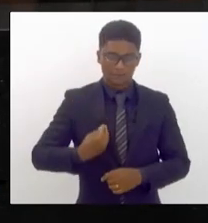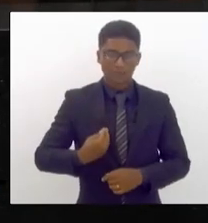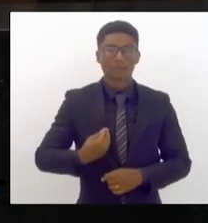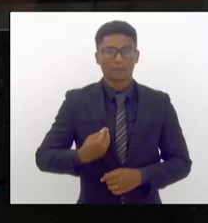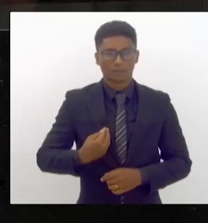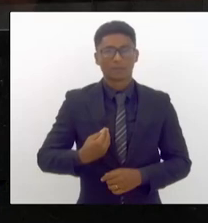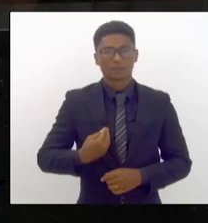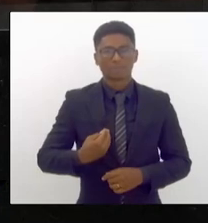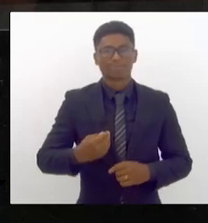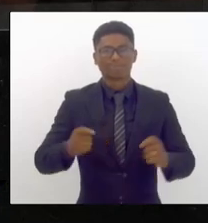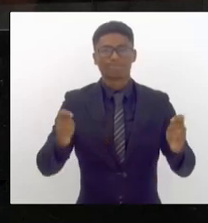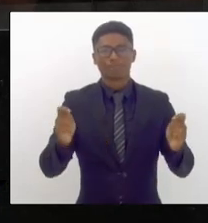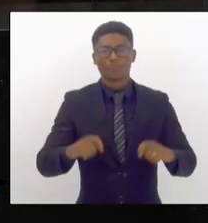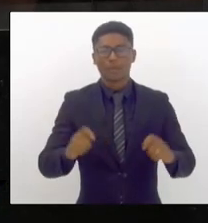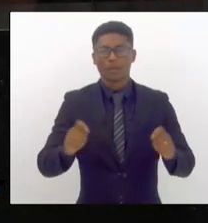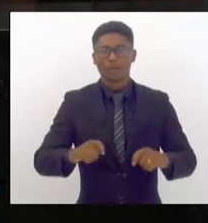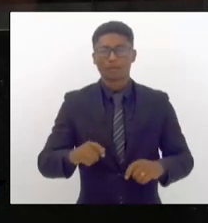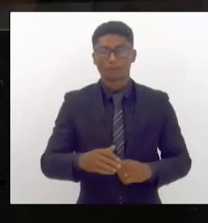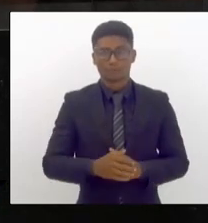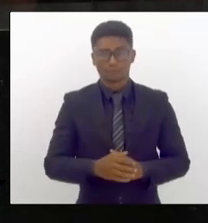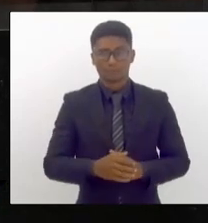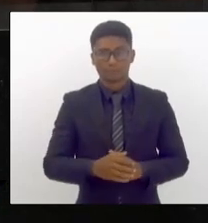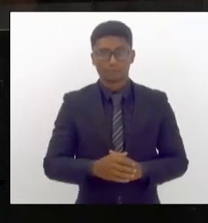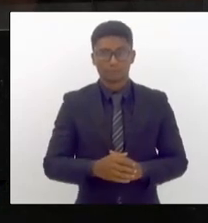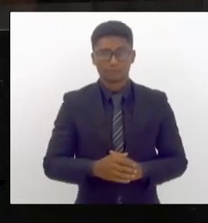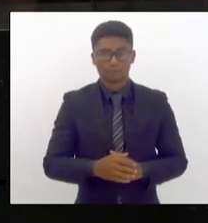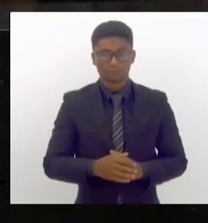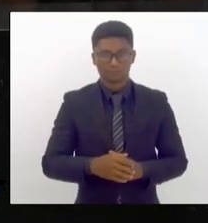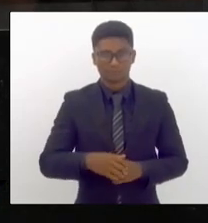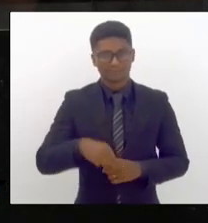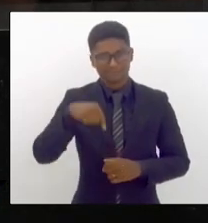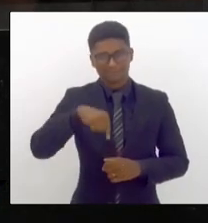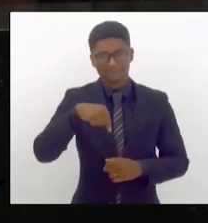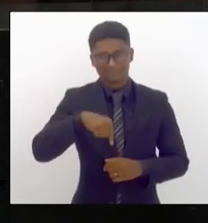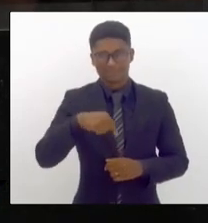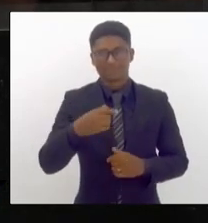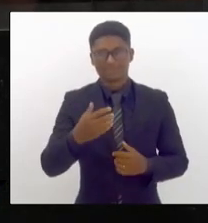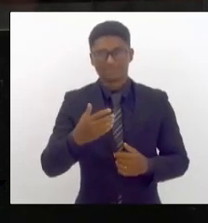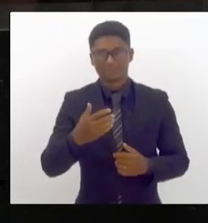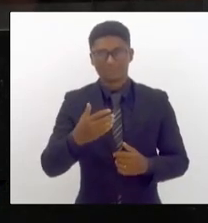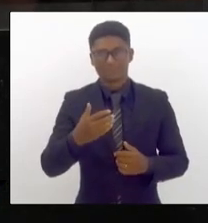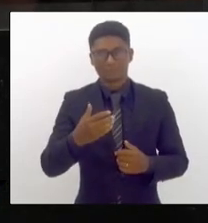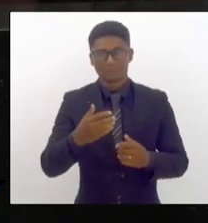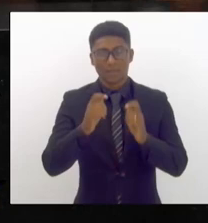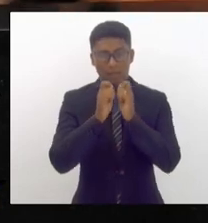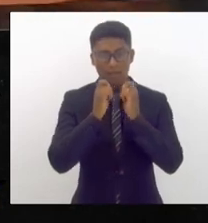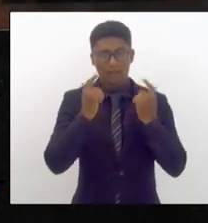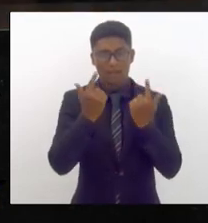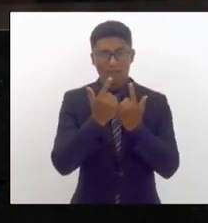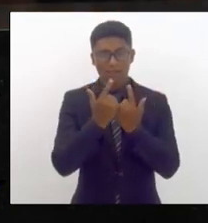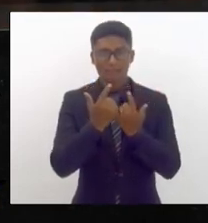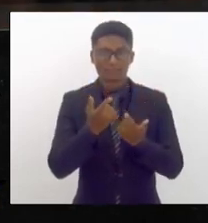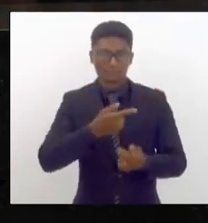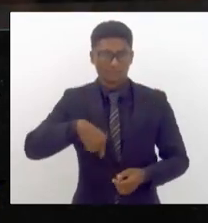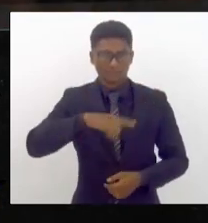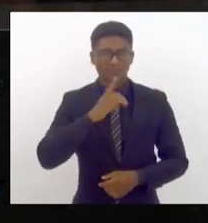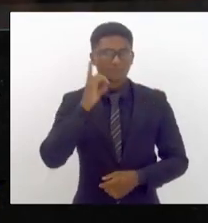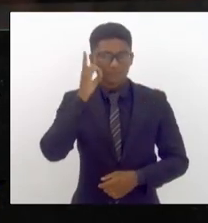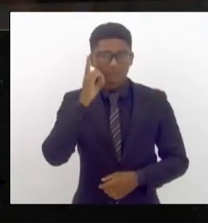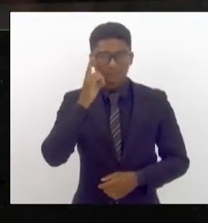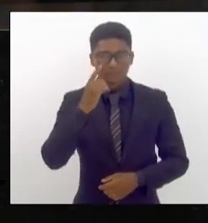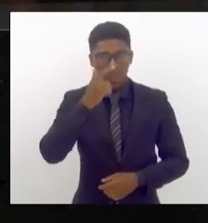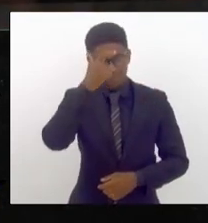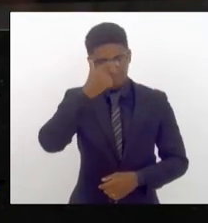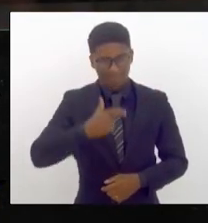13ª legislatura da da alerje dizer que